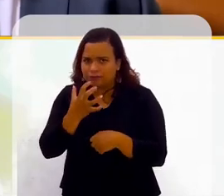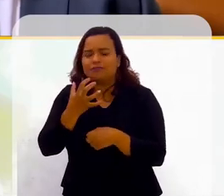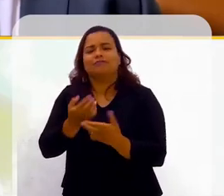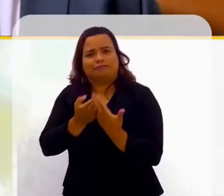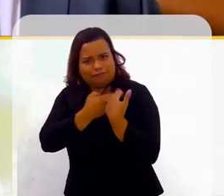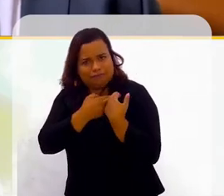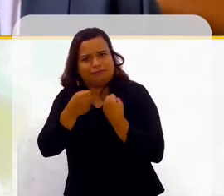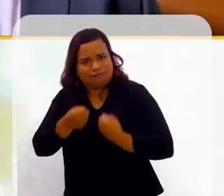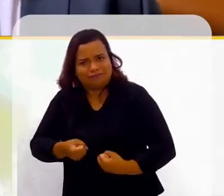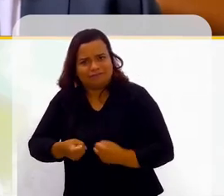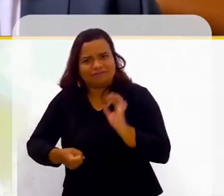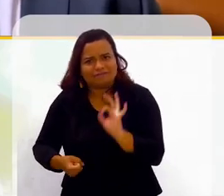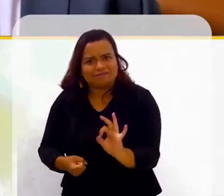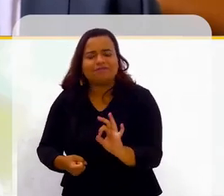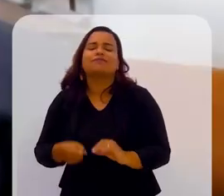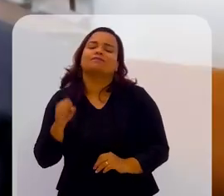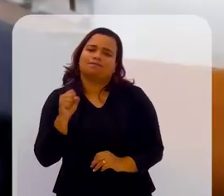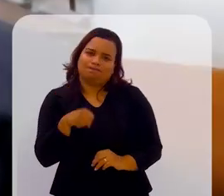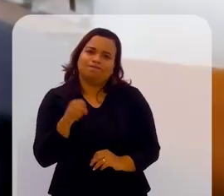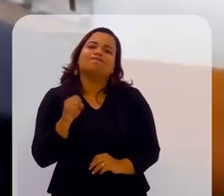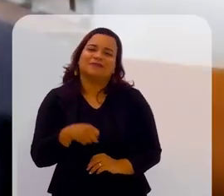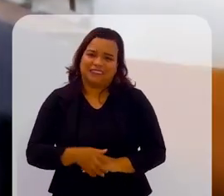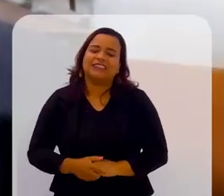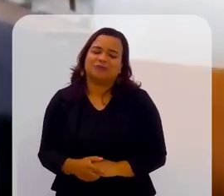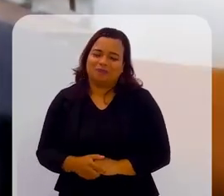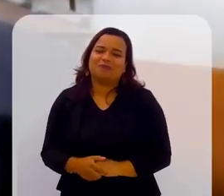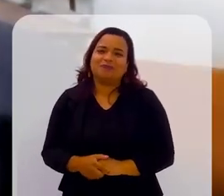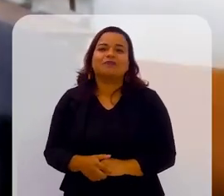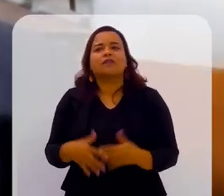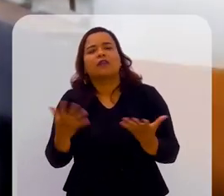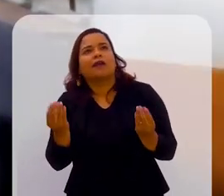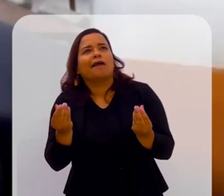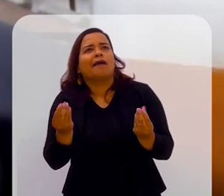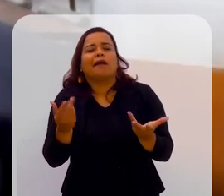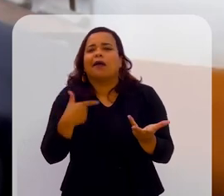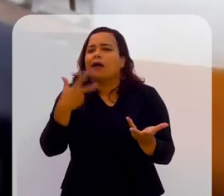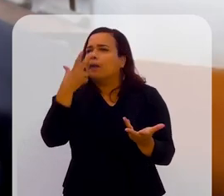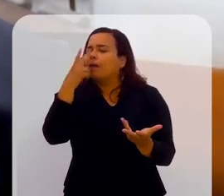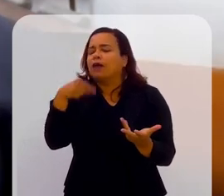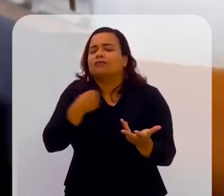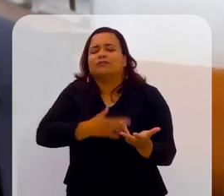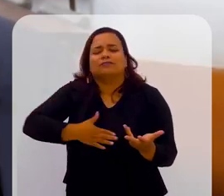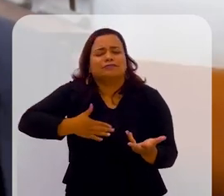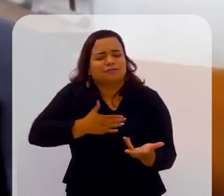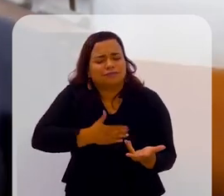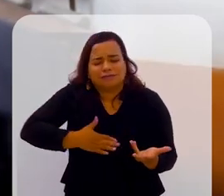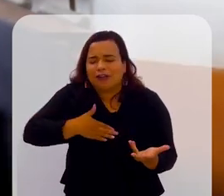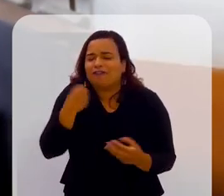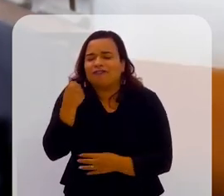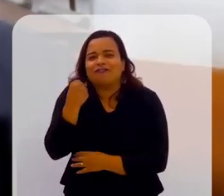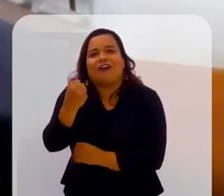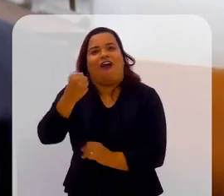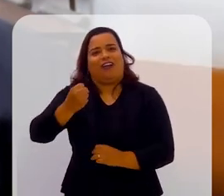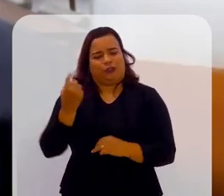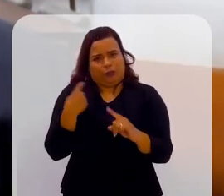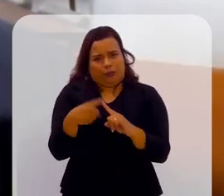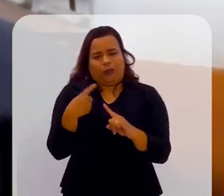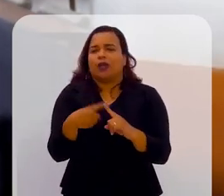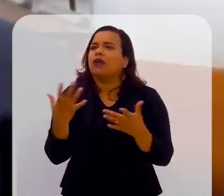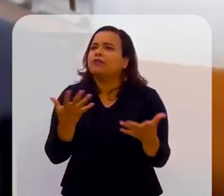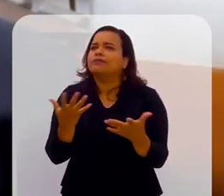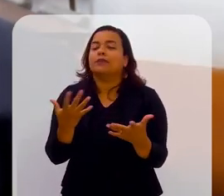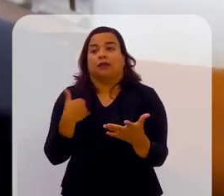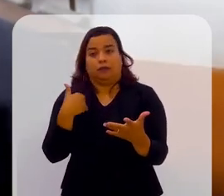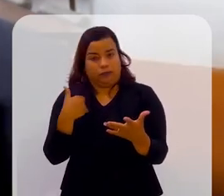responsabilidade. Sim, para mim é muito gratificante, porque eu acabo